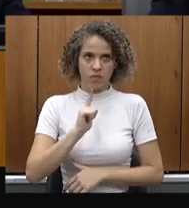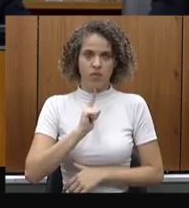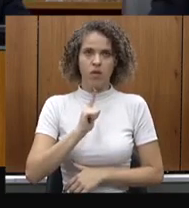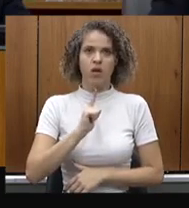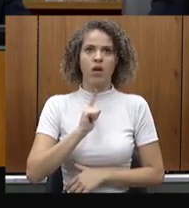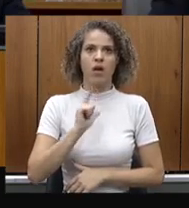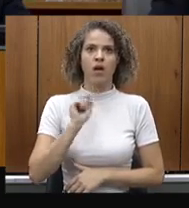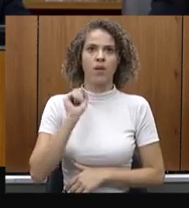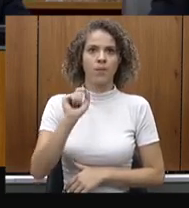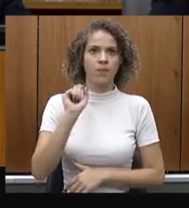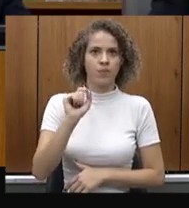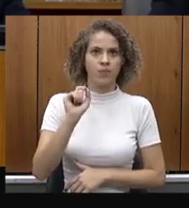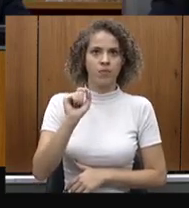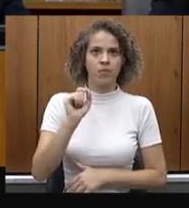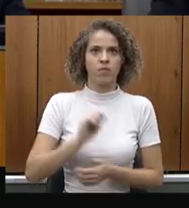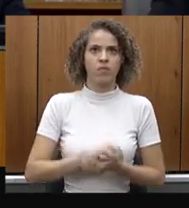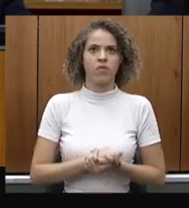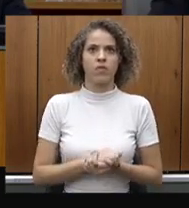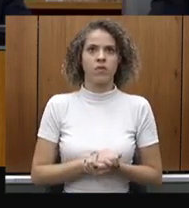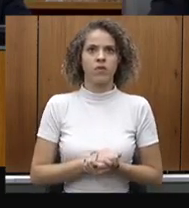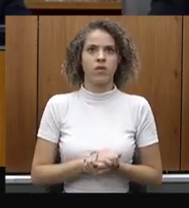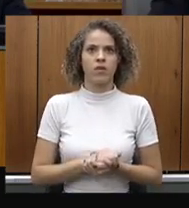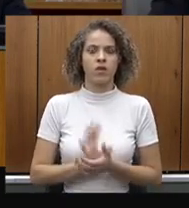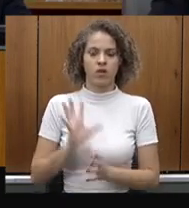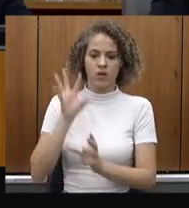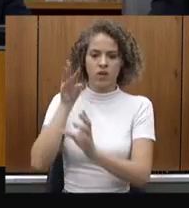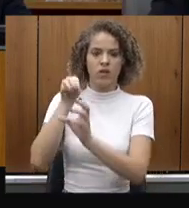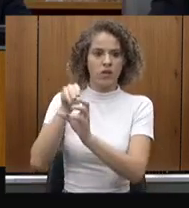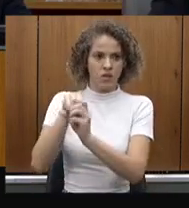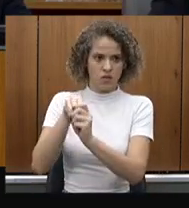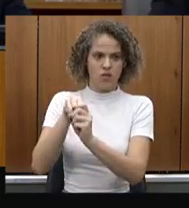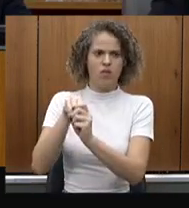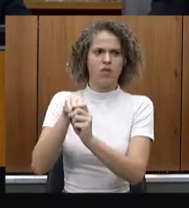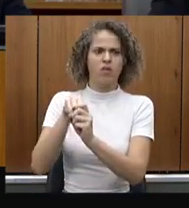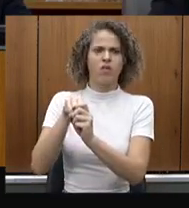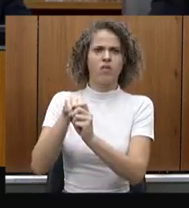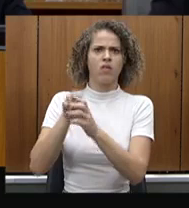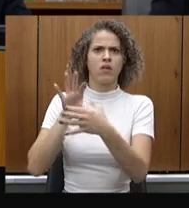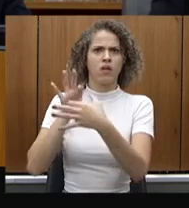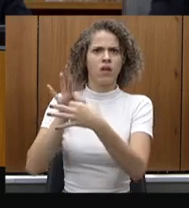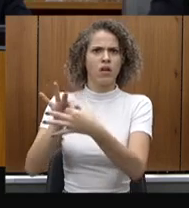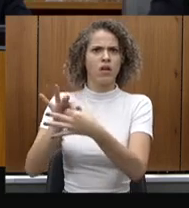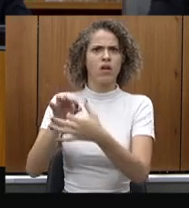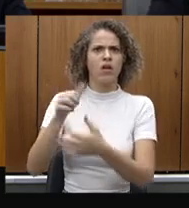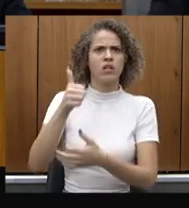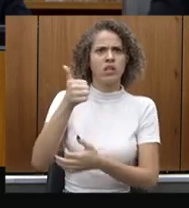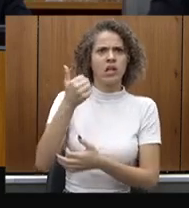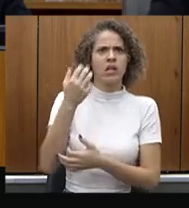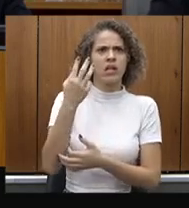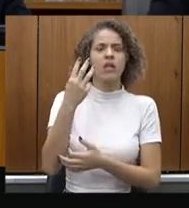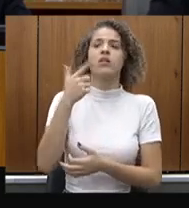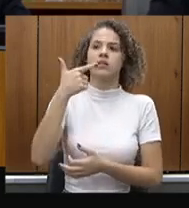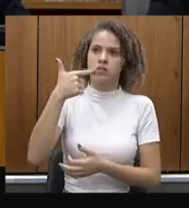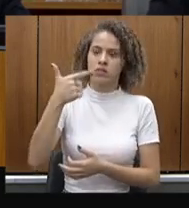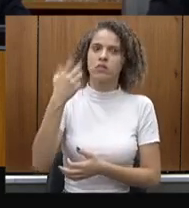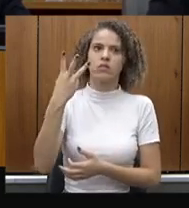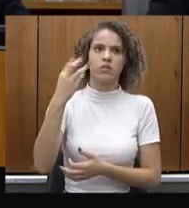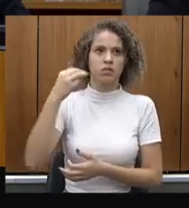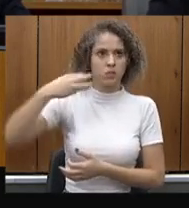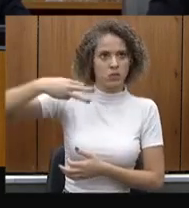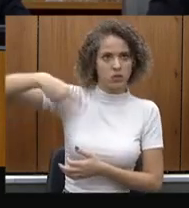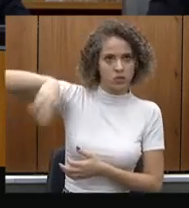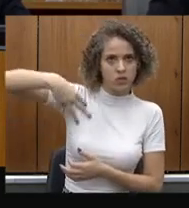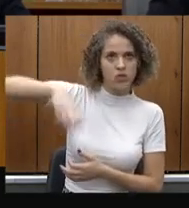A nossa resolução prevê para 35 consórcios, consórcios, 188 micro-ônibus. Já